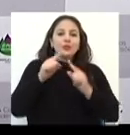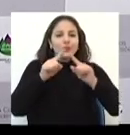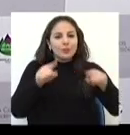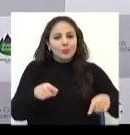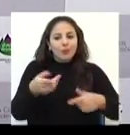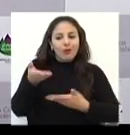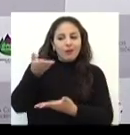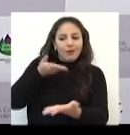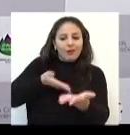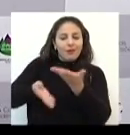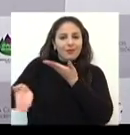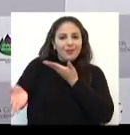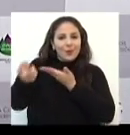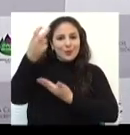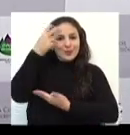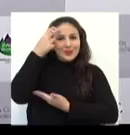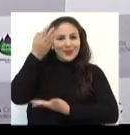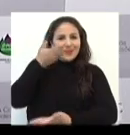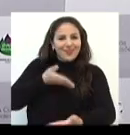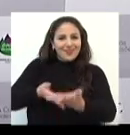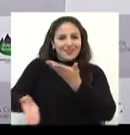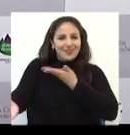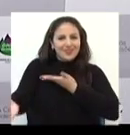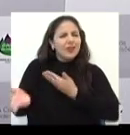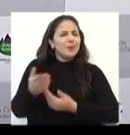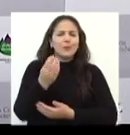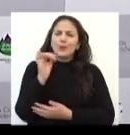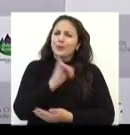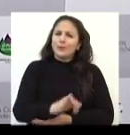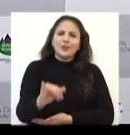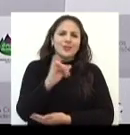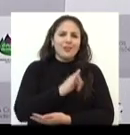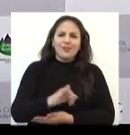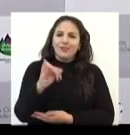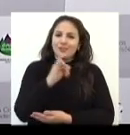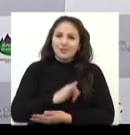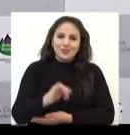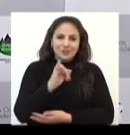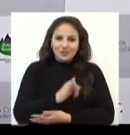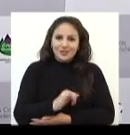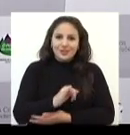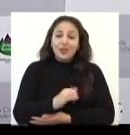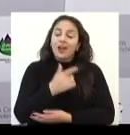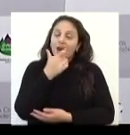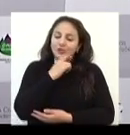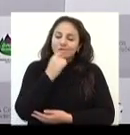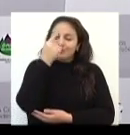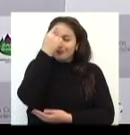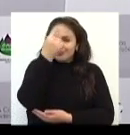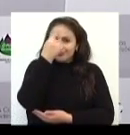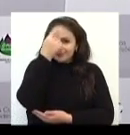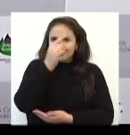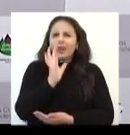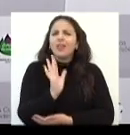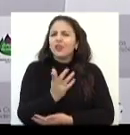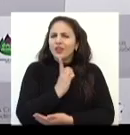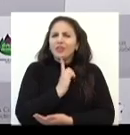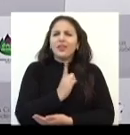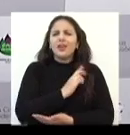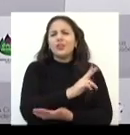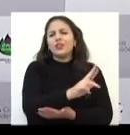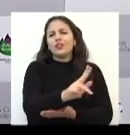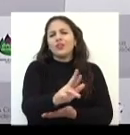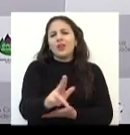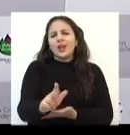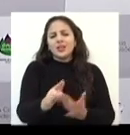trocas culturais, que são muito ricas, não é? Então, essa é a ideia. Existem várias